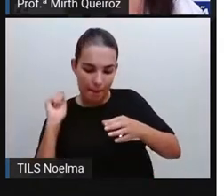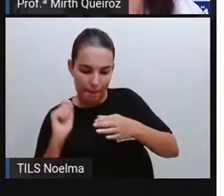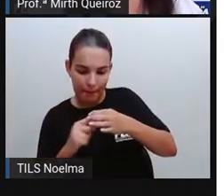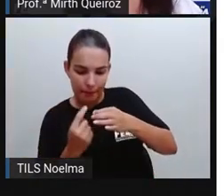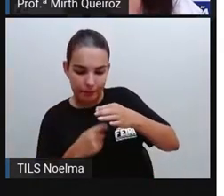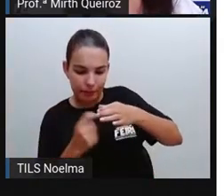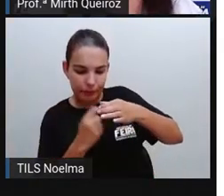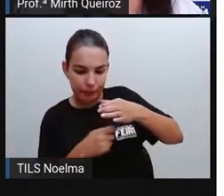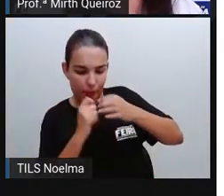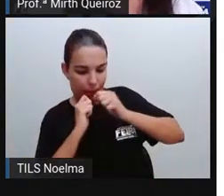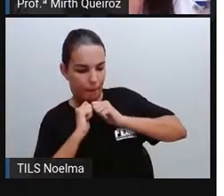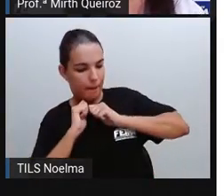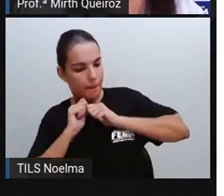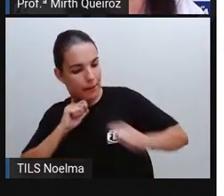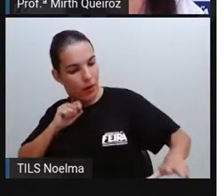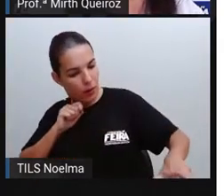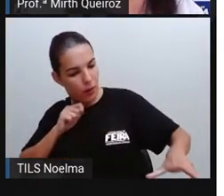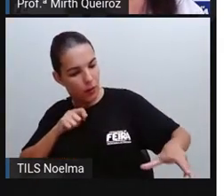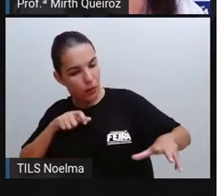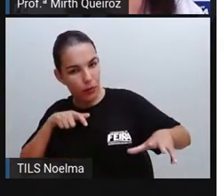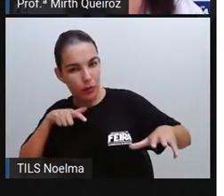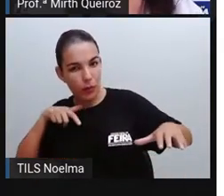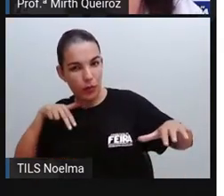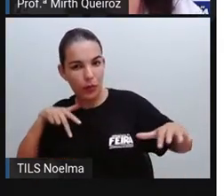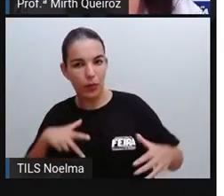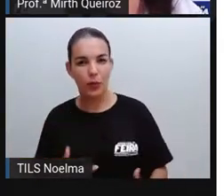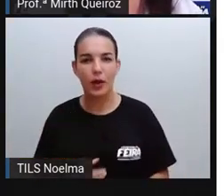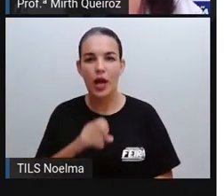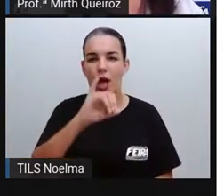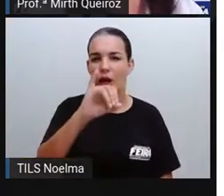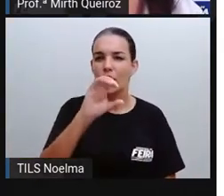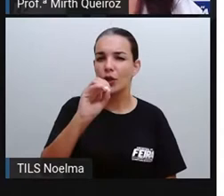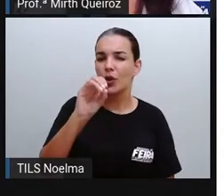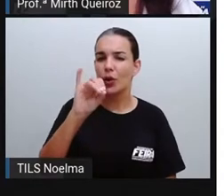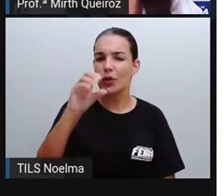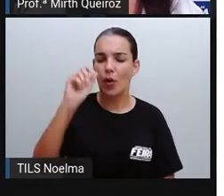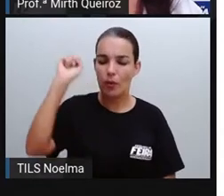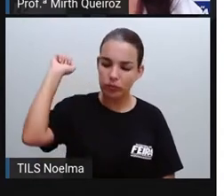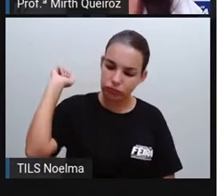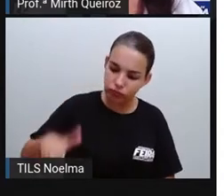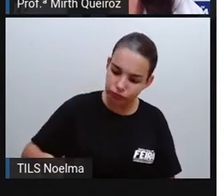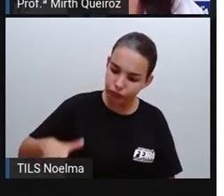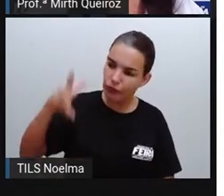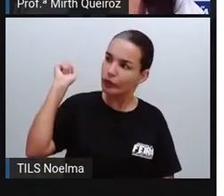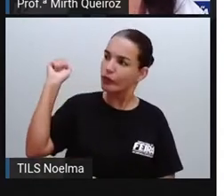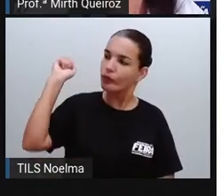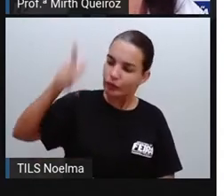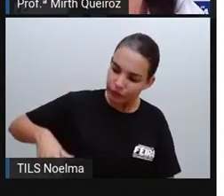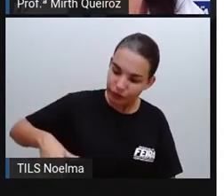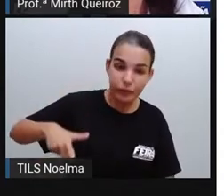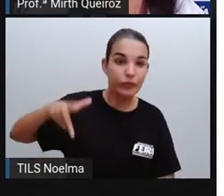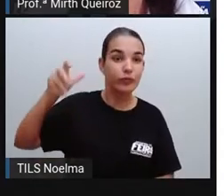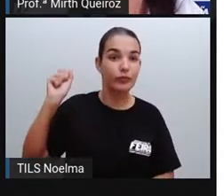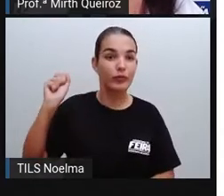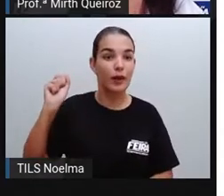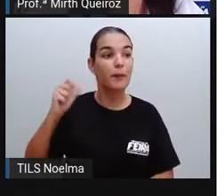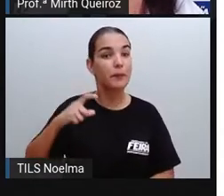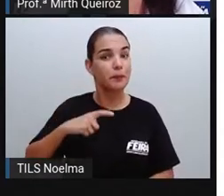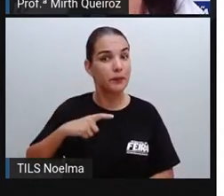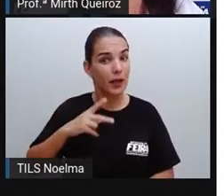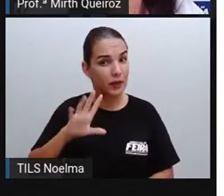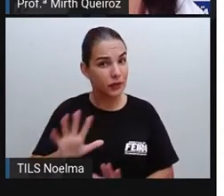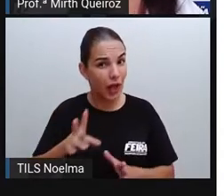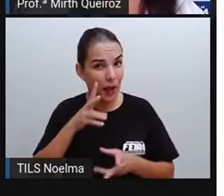nunca viu um peão? Quem é nunca viu uma pipa? O ioiô? Quem aí nunca viu? Vocês já observaram que esses